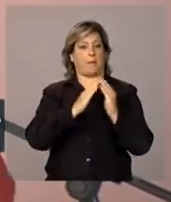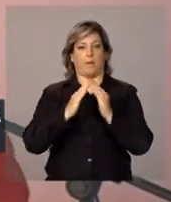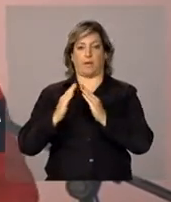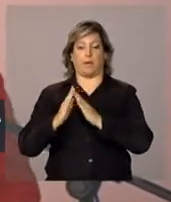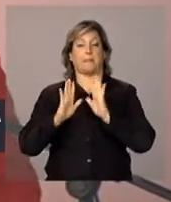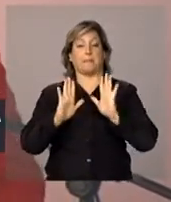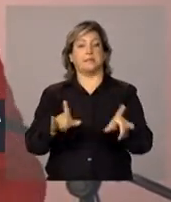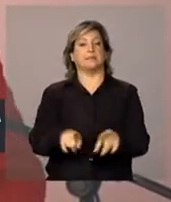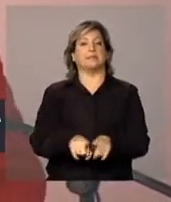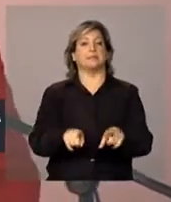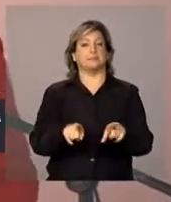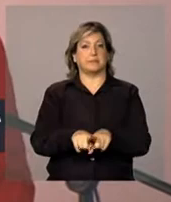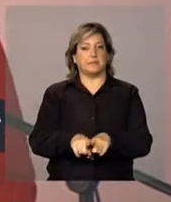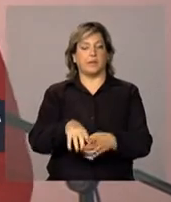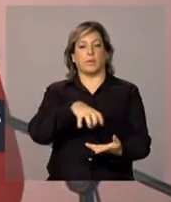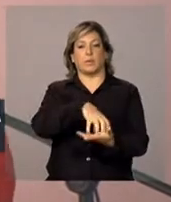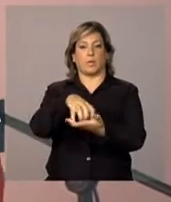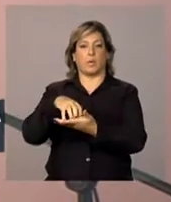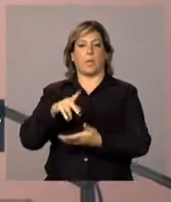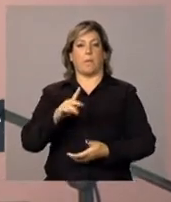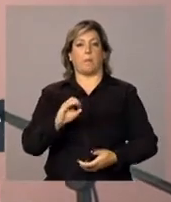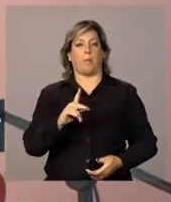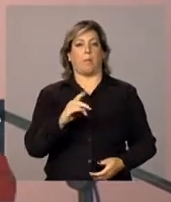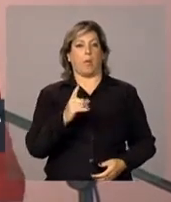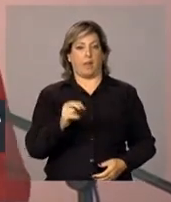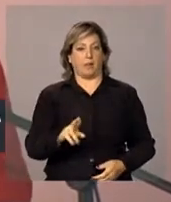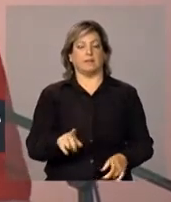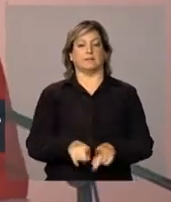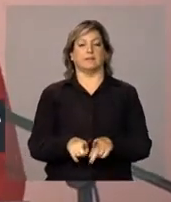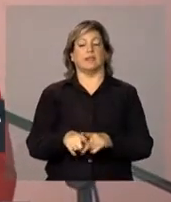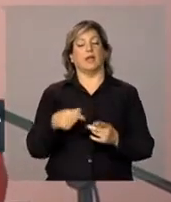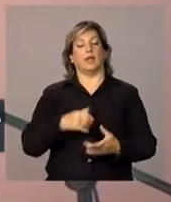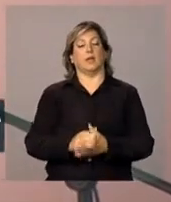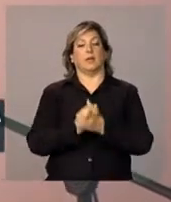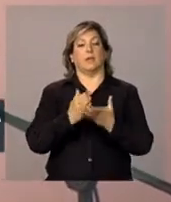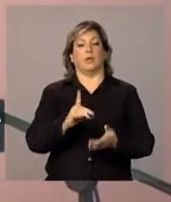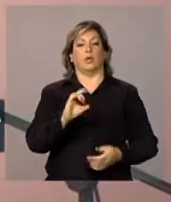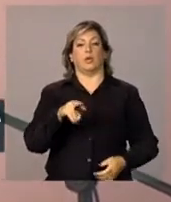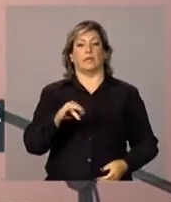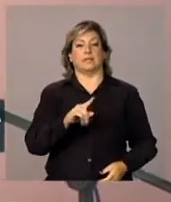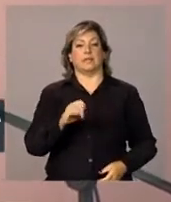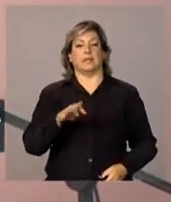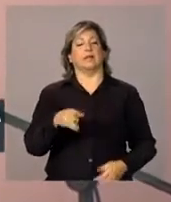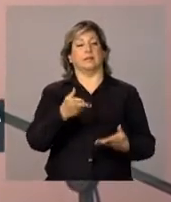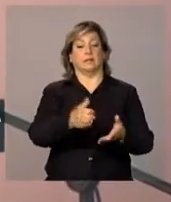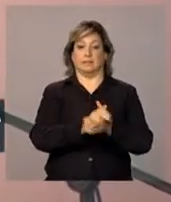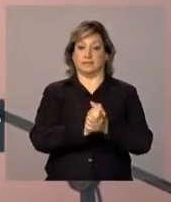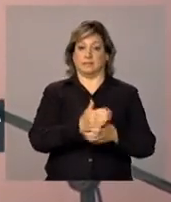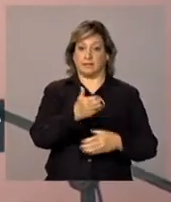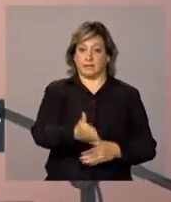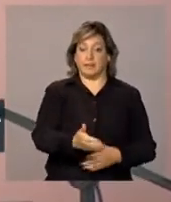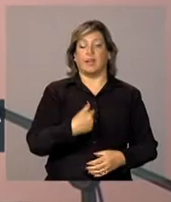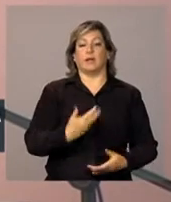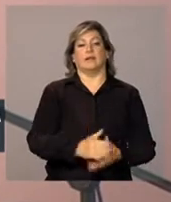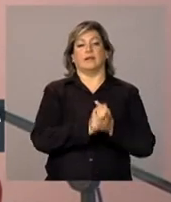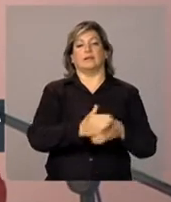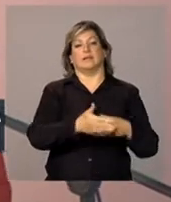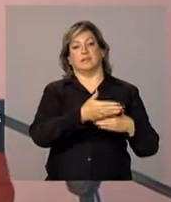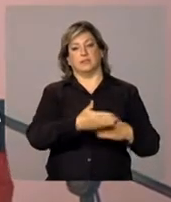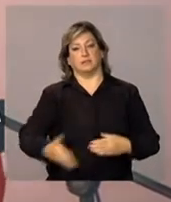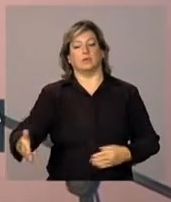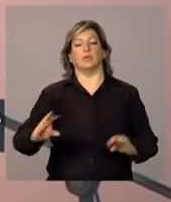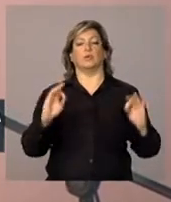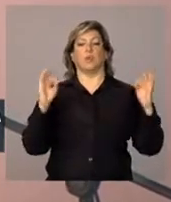mas também os movimentos populares. E eu cumprimento o Donizete ao saudá-lo. Eu queria estar saudando